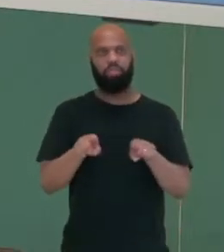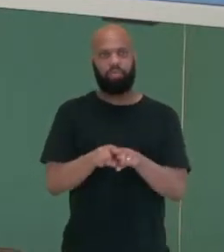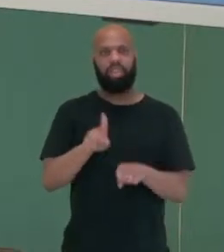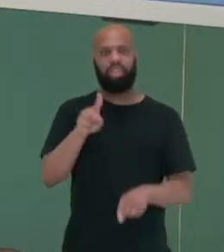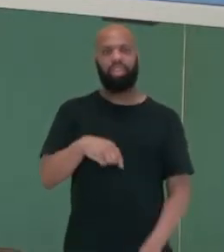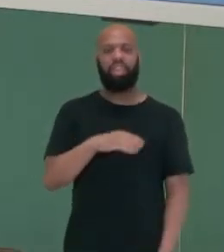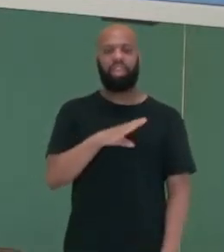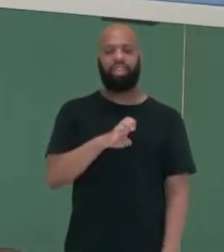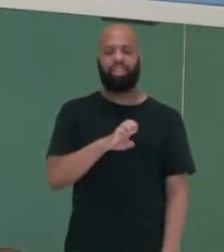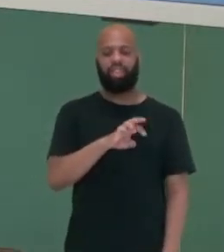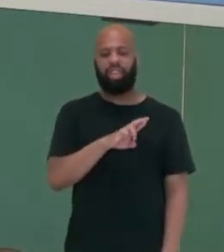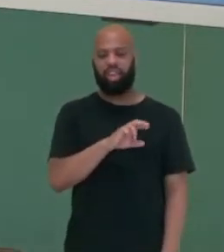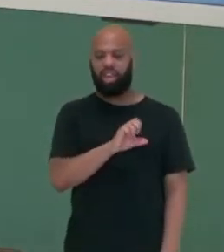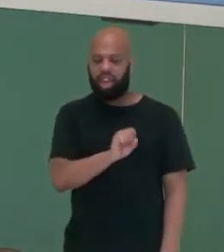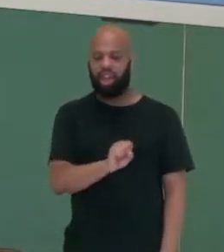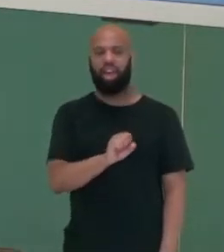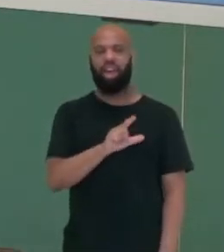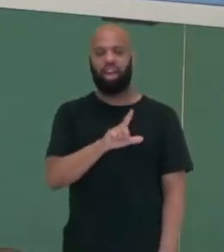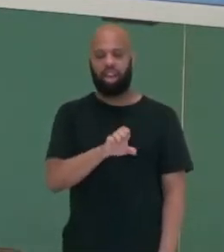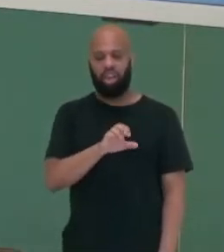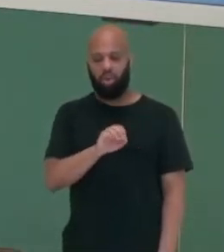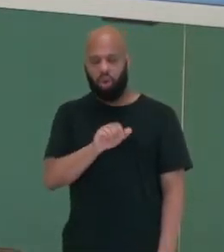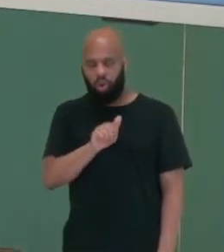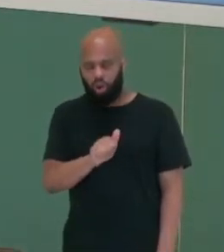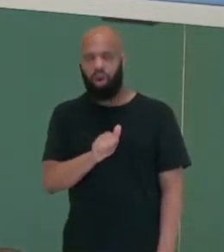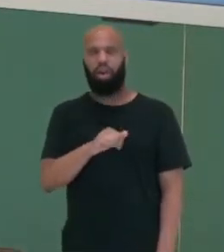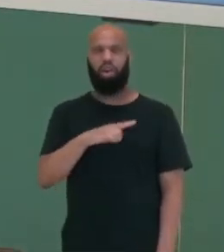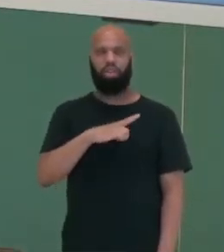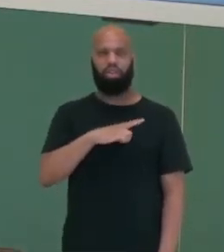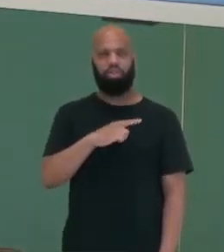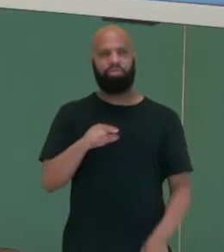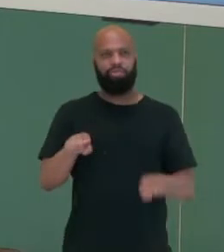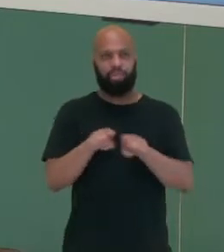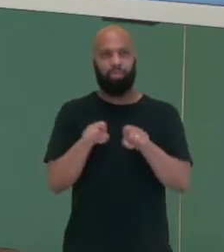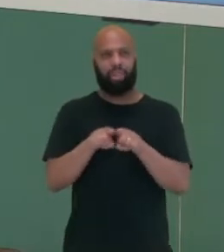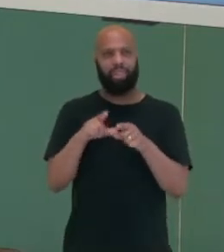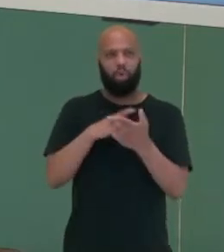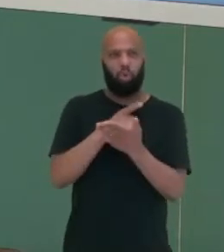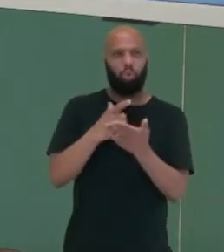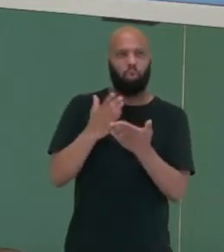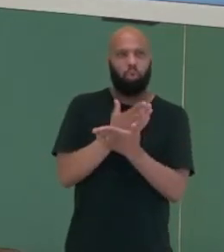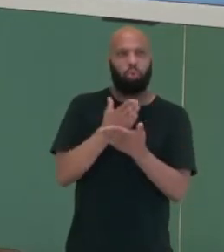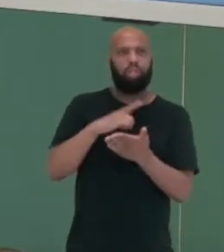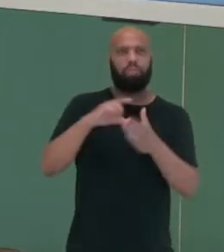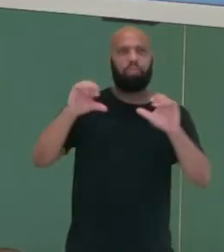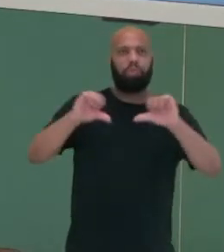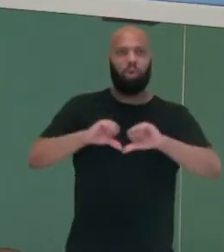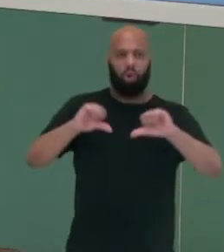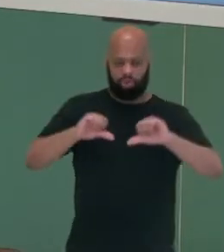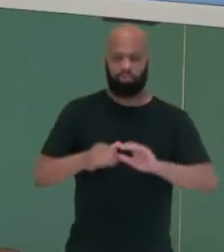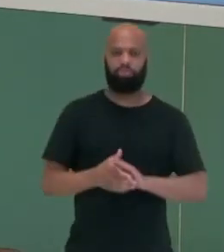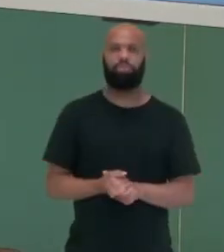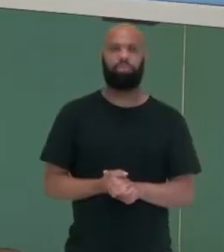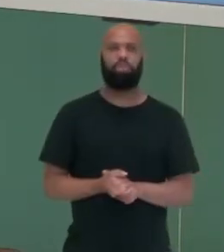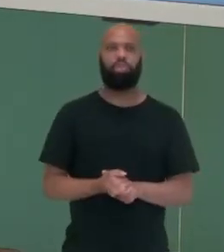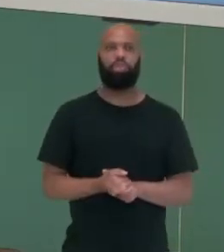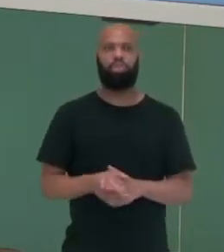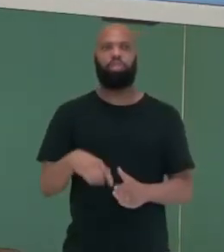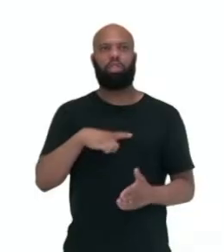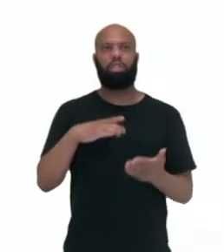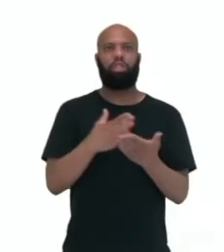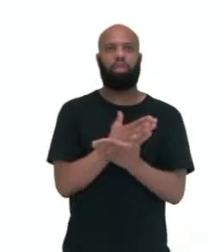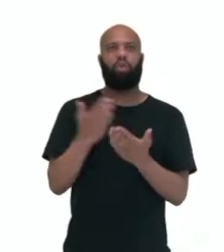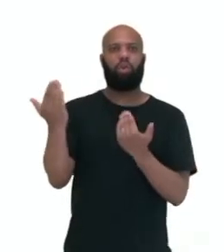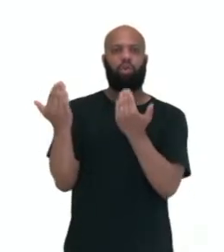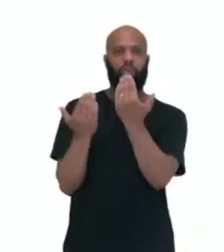e tem baixas condições de vida, Baixa qualidade de vida, tá bom? Muito bem. E aqui temos